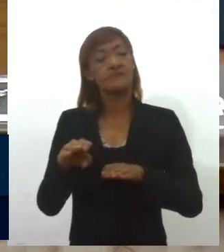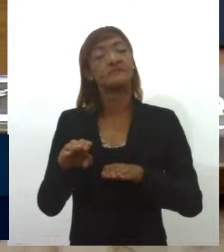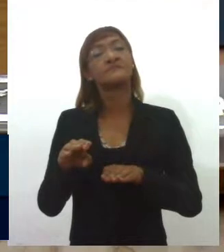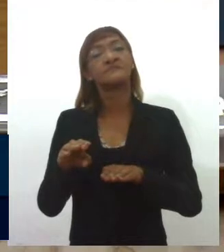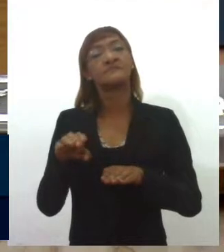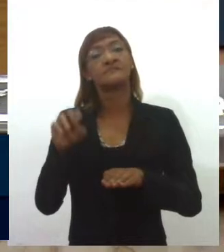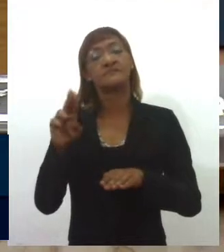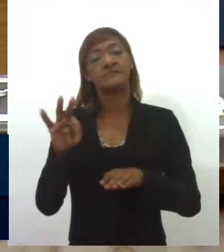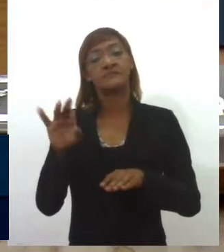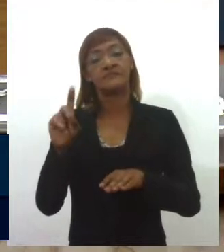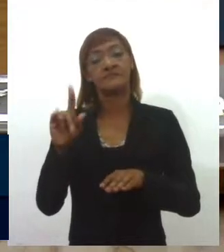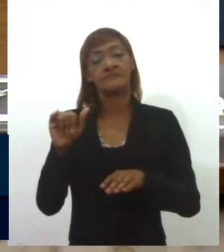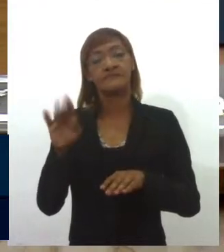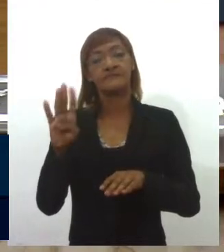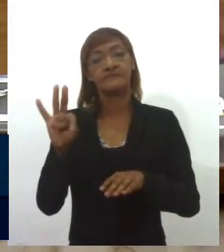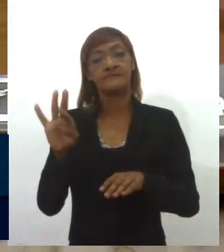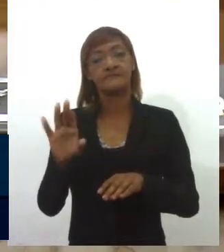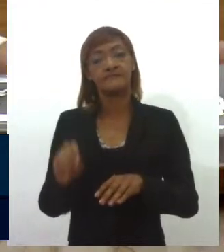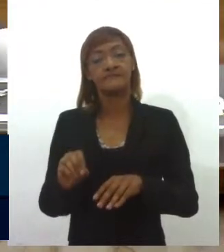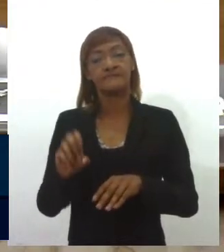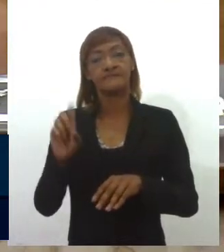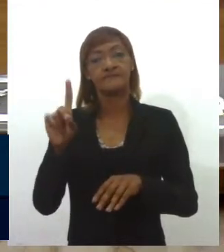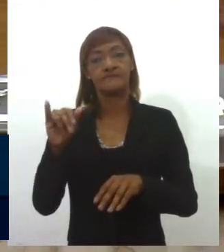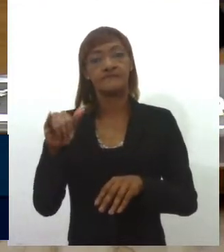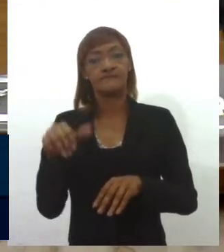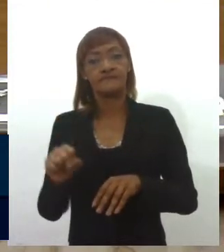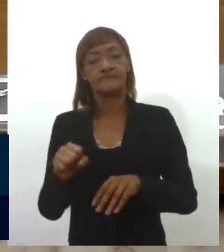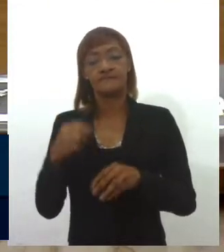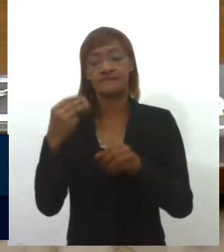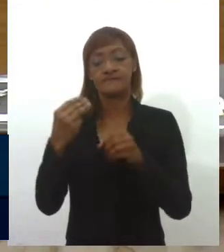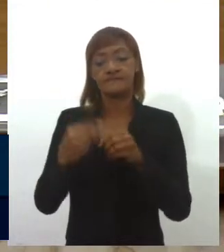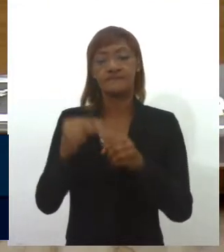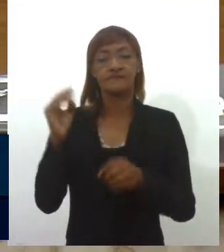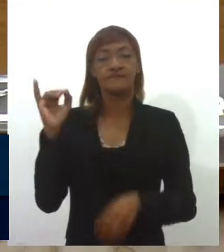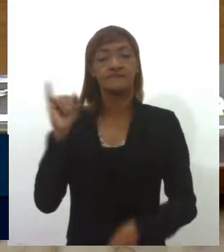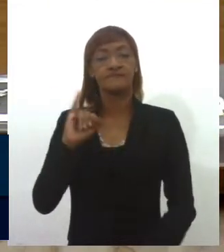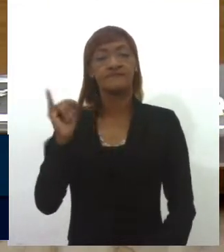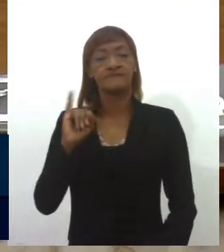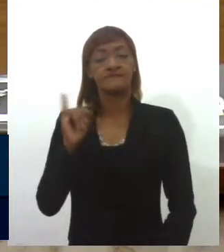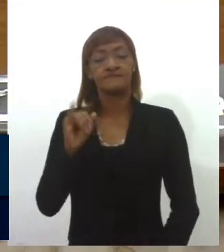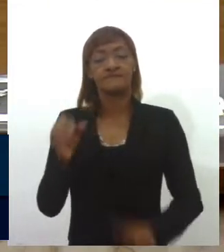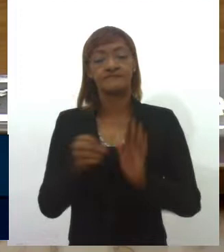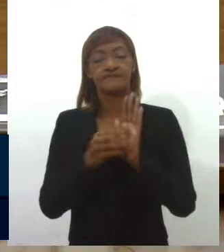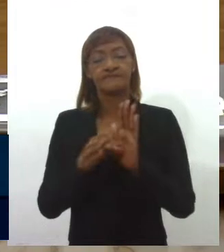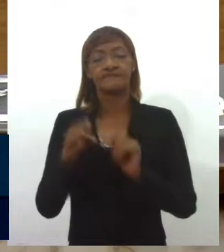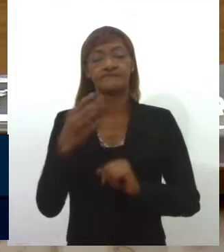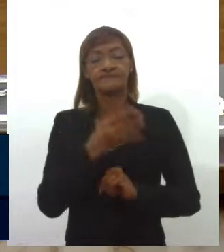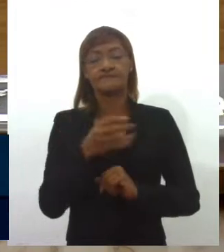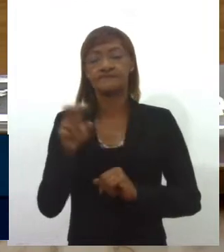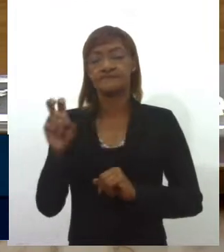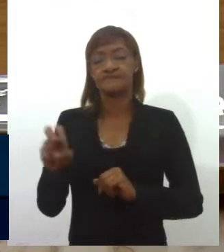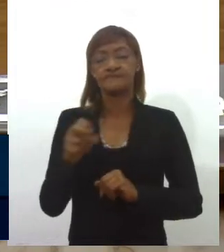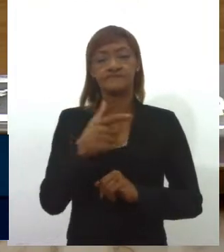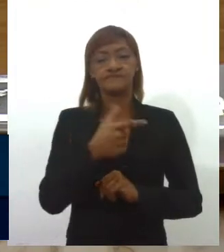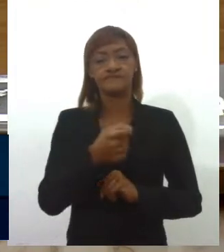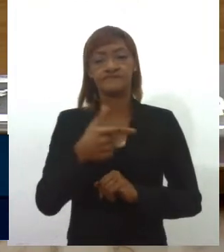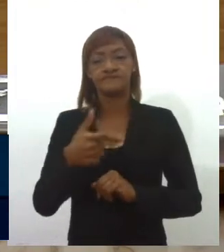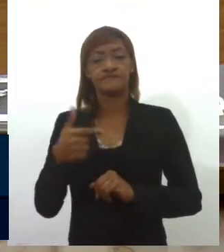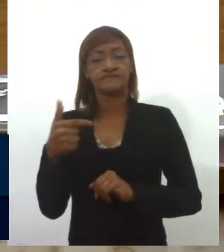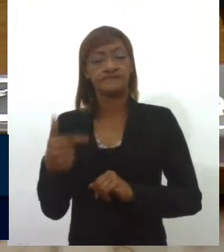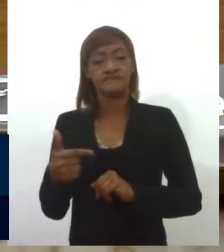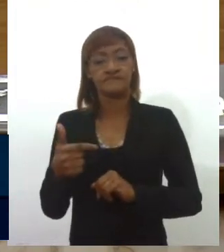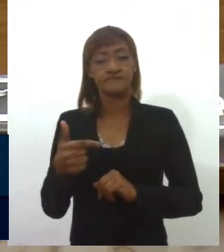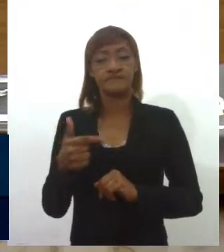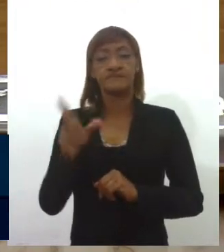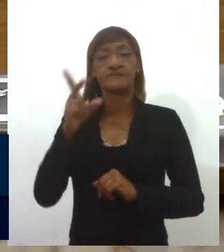Delbrando Dias da Costa, no município de Itabaianinha. Indicação 45-2022, de